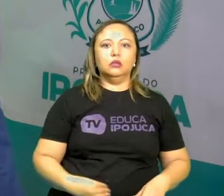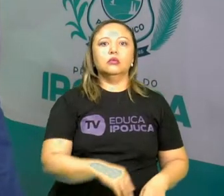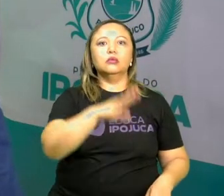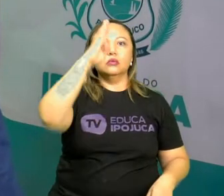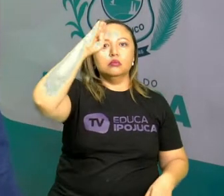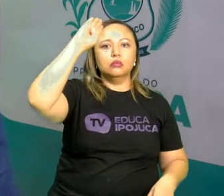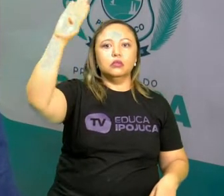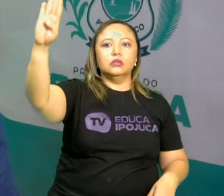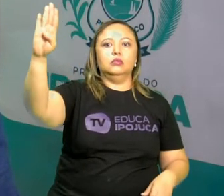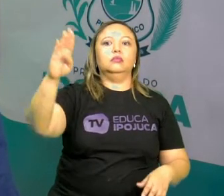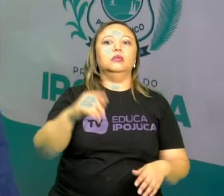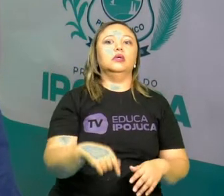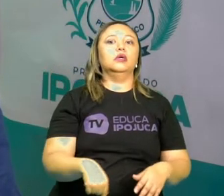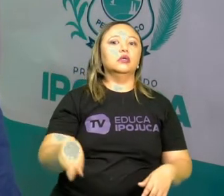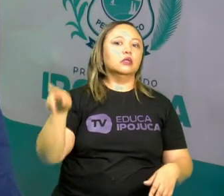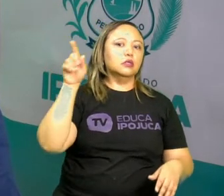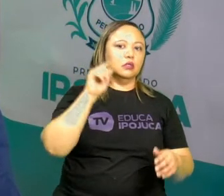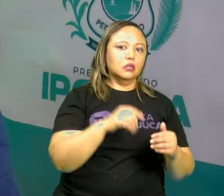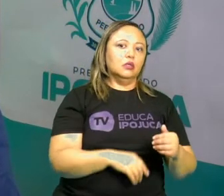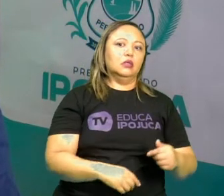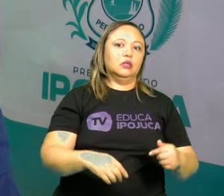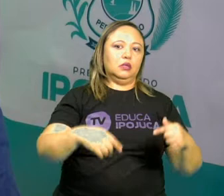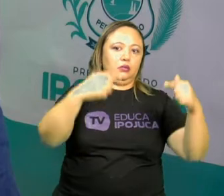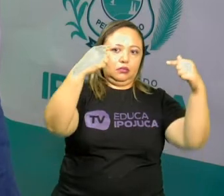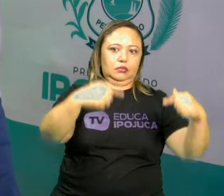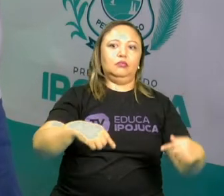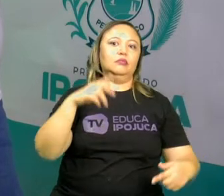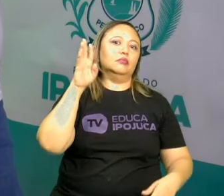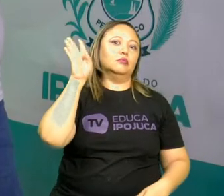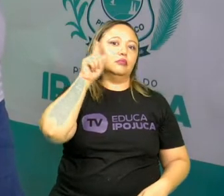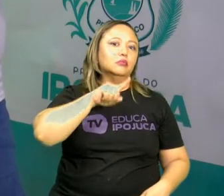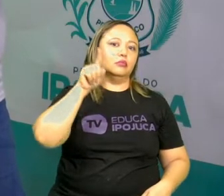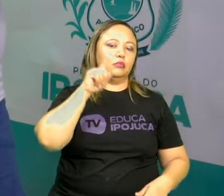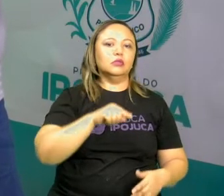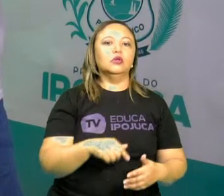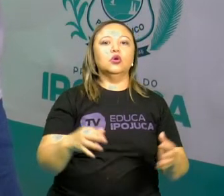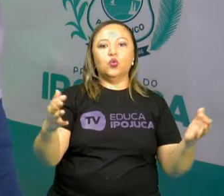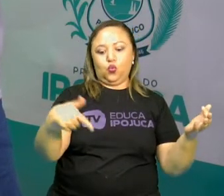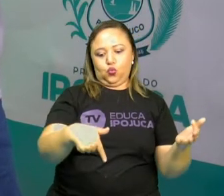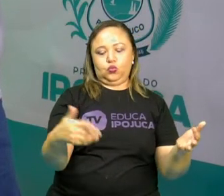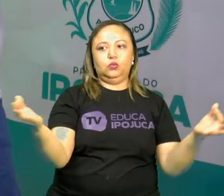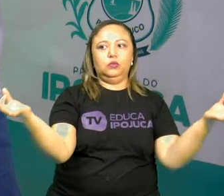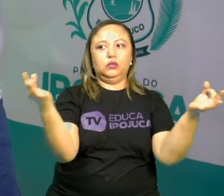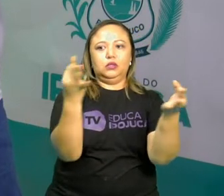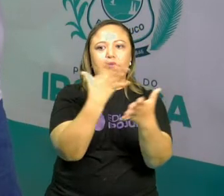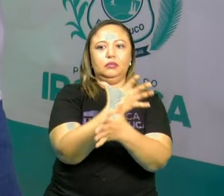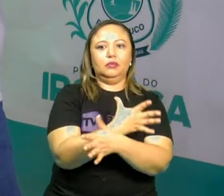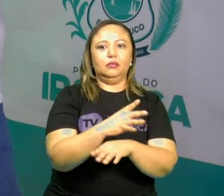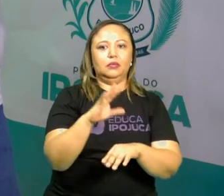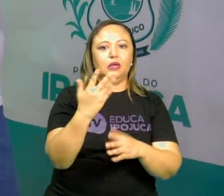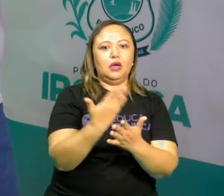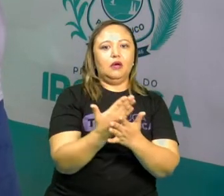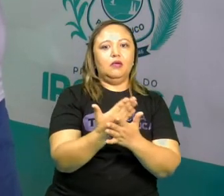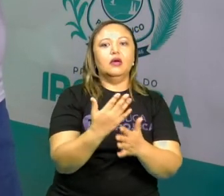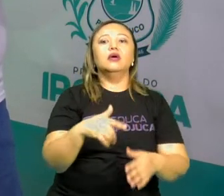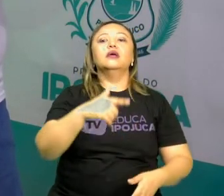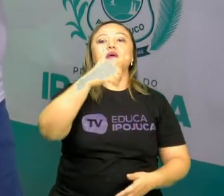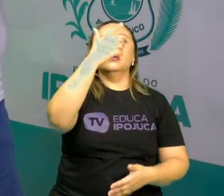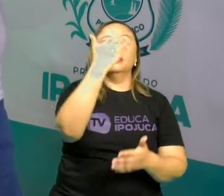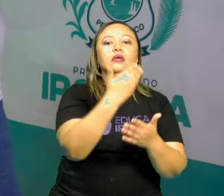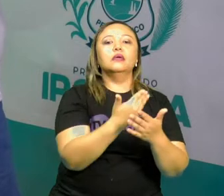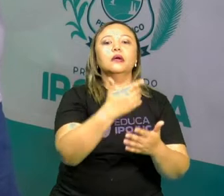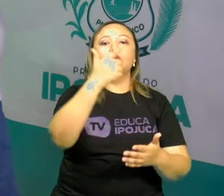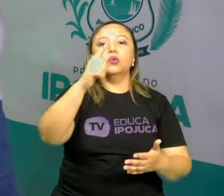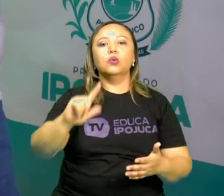Beleza, pessoal? Por hoje nós encerramos nossa aulinha. Espero vocês aqui na próxima para a gente continuar